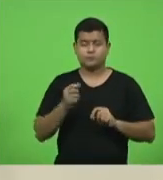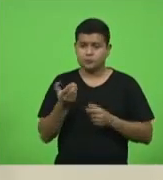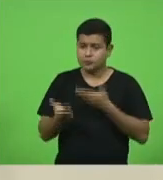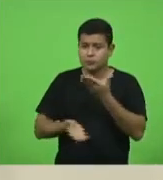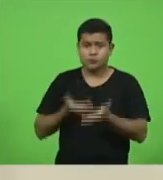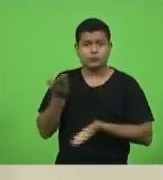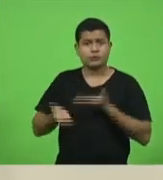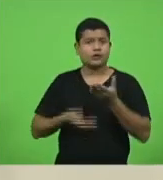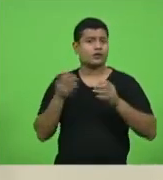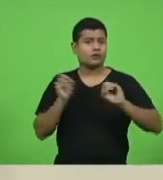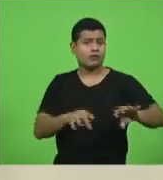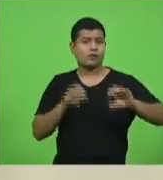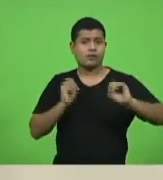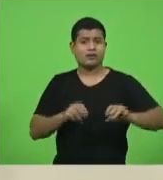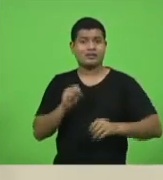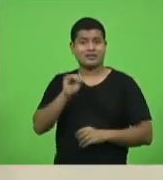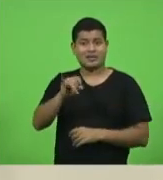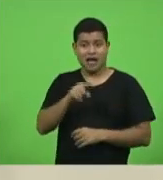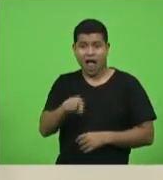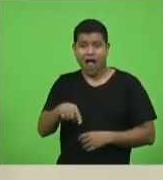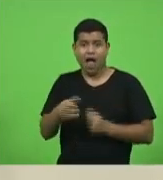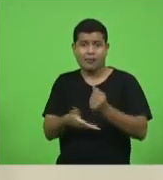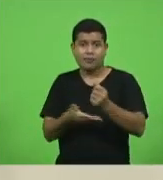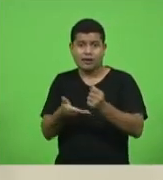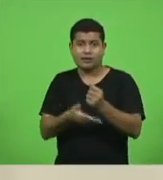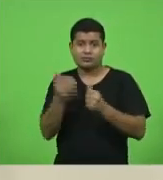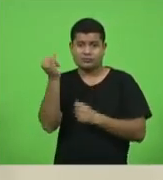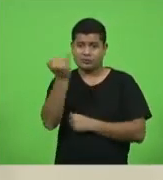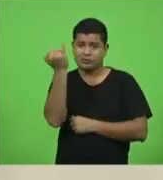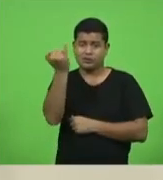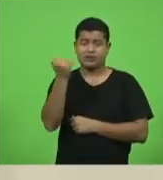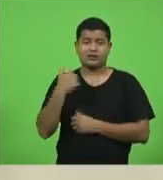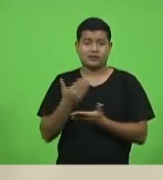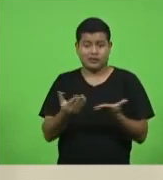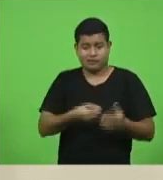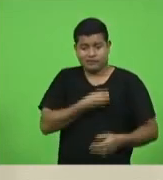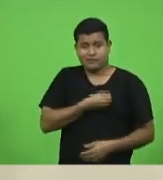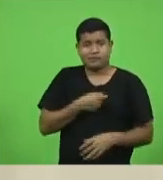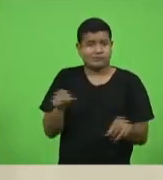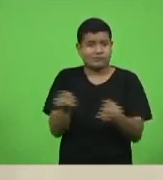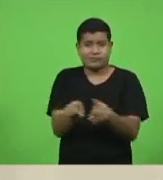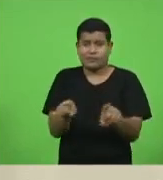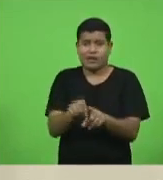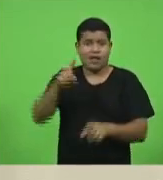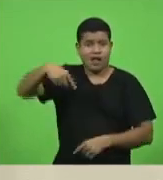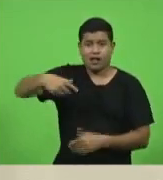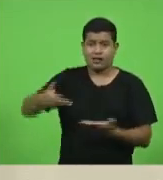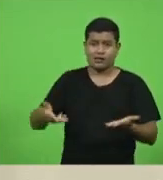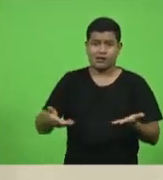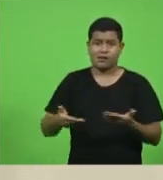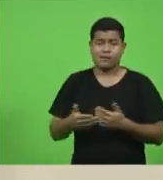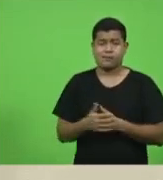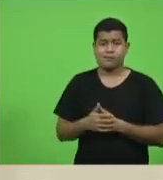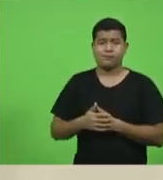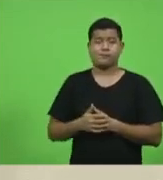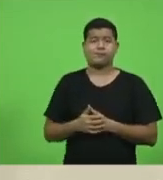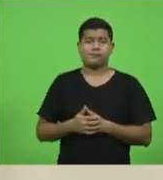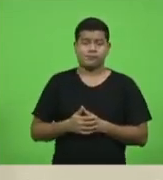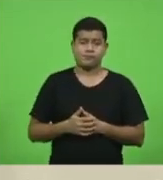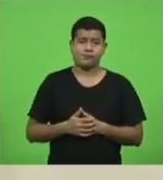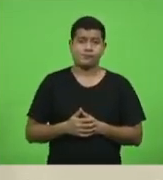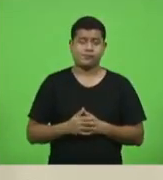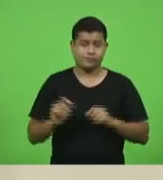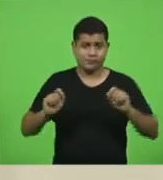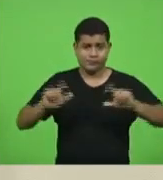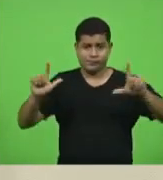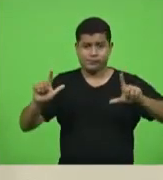essencial, a vida também é essencial. Então, eu quero fazer esse chamado. E quero falar de uma terceira questão que